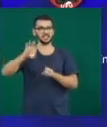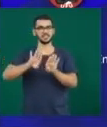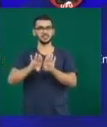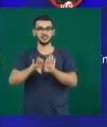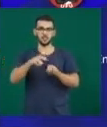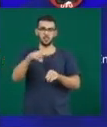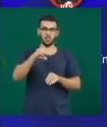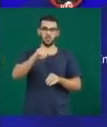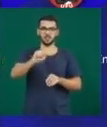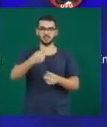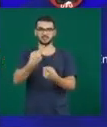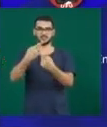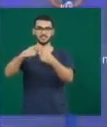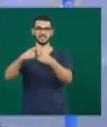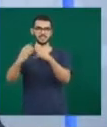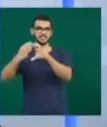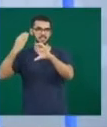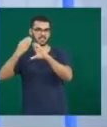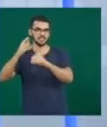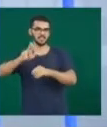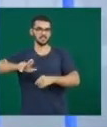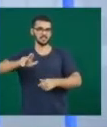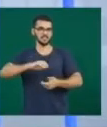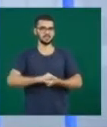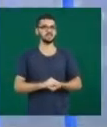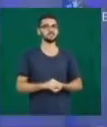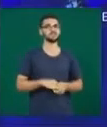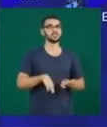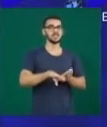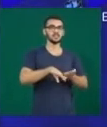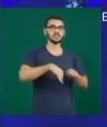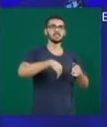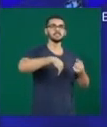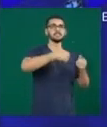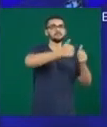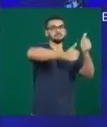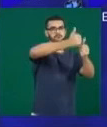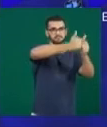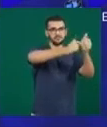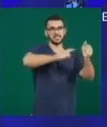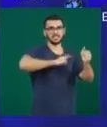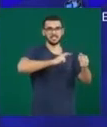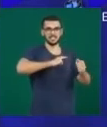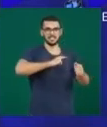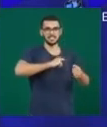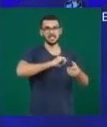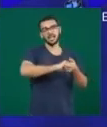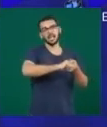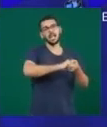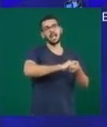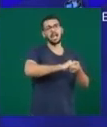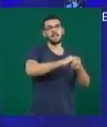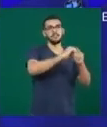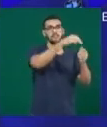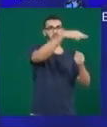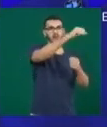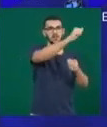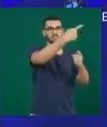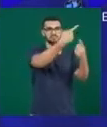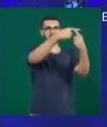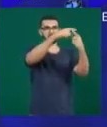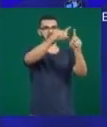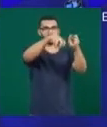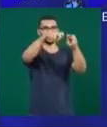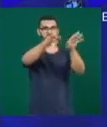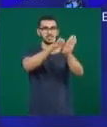a Atlética Engenharia de Uberlândia. Já no futebol de campo, os jogos acontecem entre a Atlética Moca contra Agrárias e